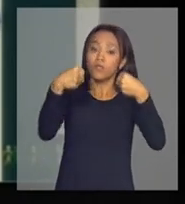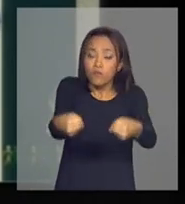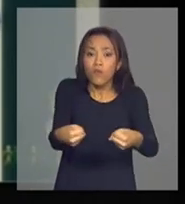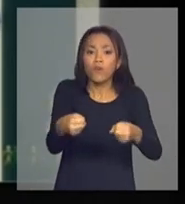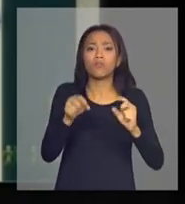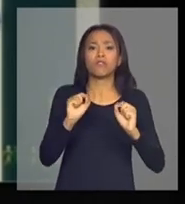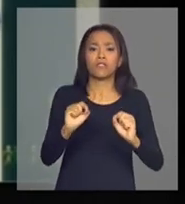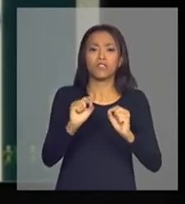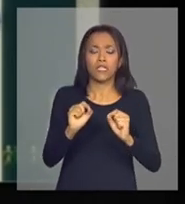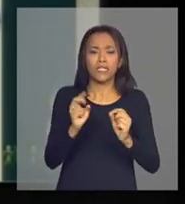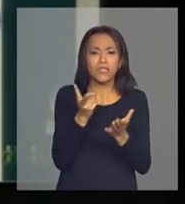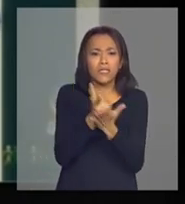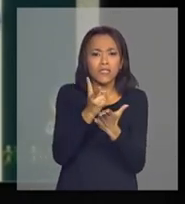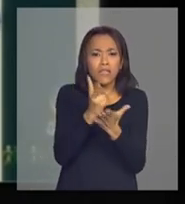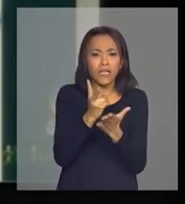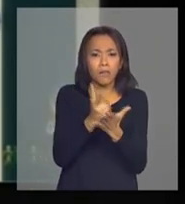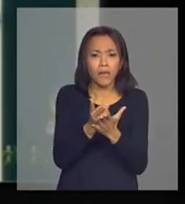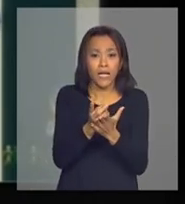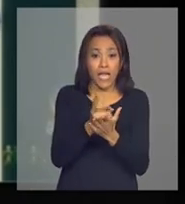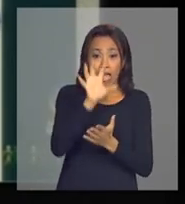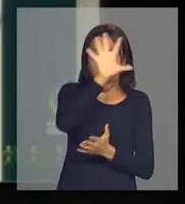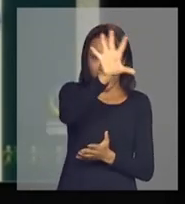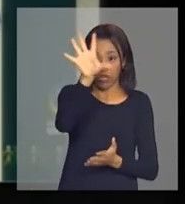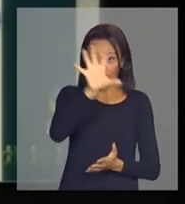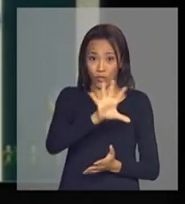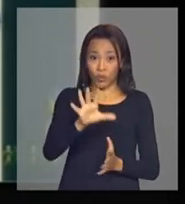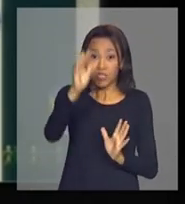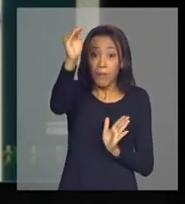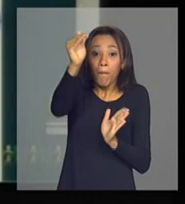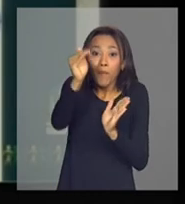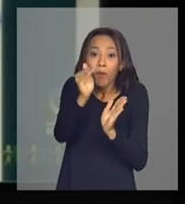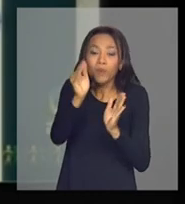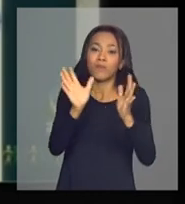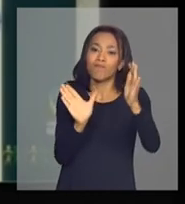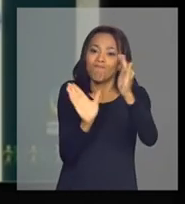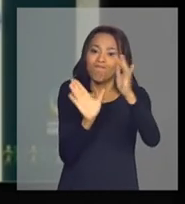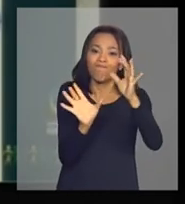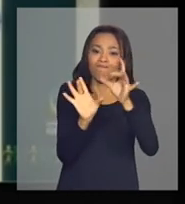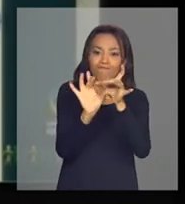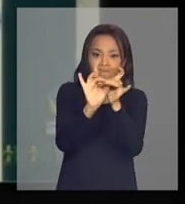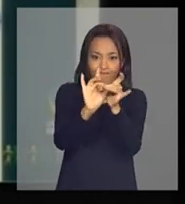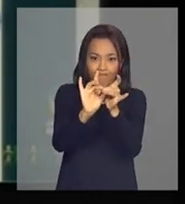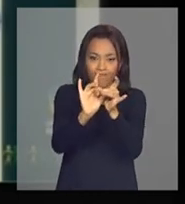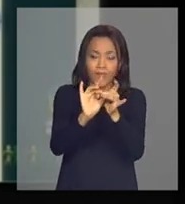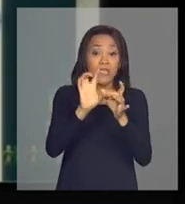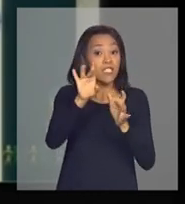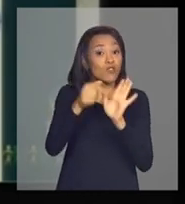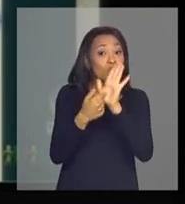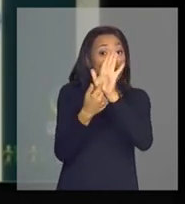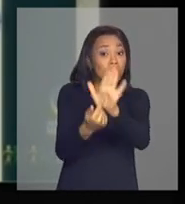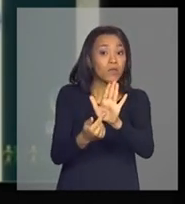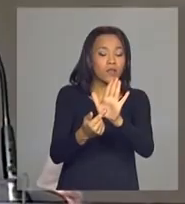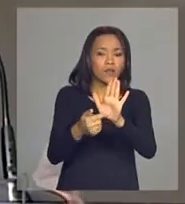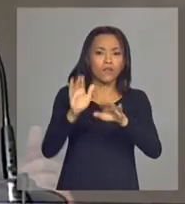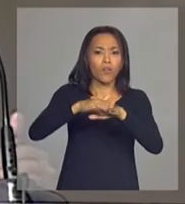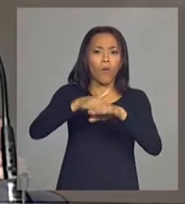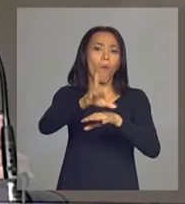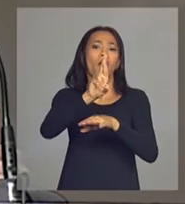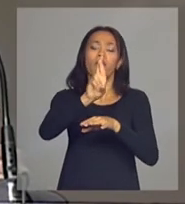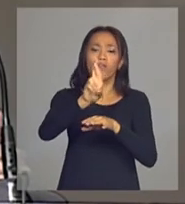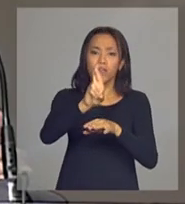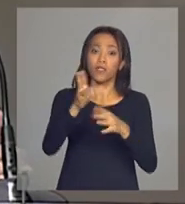aproximar essas regiões que hoje estão, isso é apenas uma referência, que é hoje